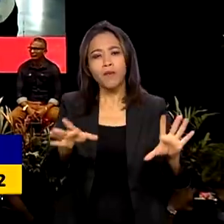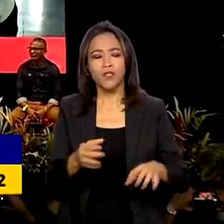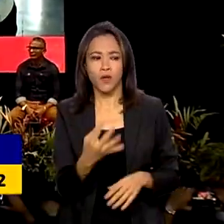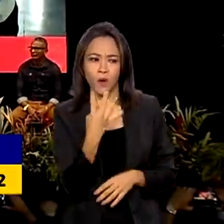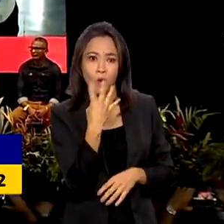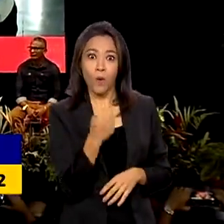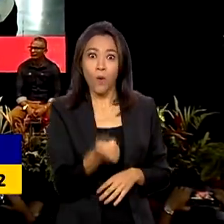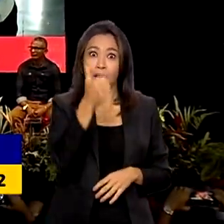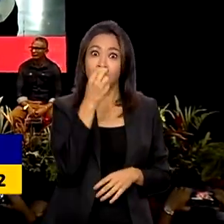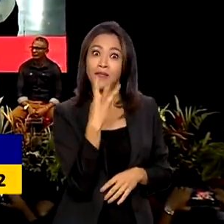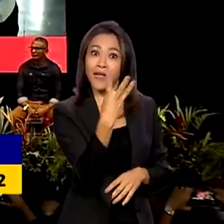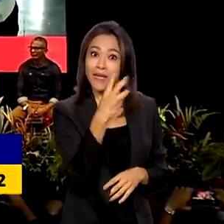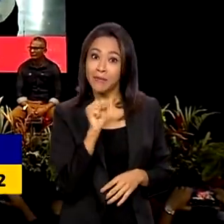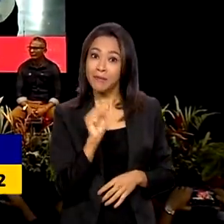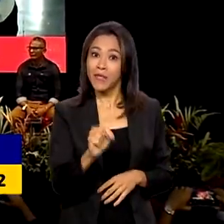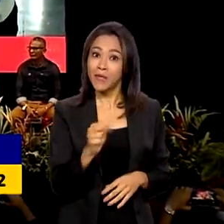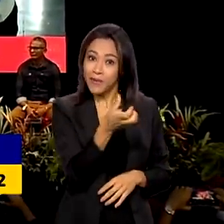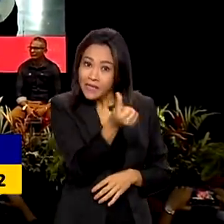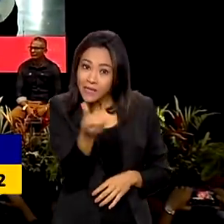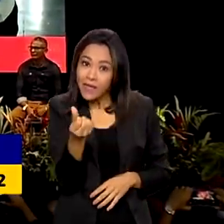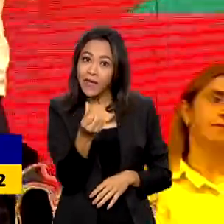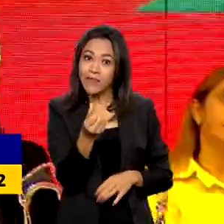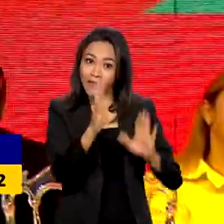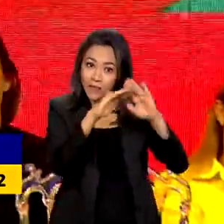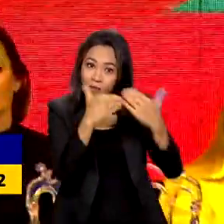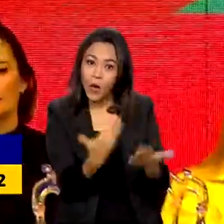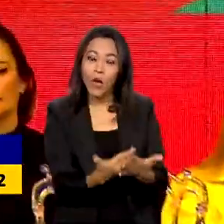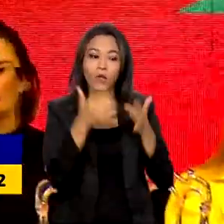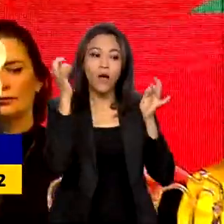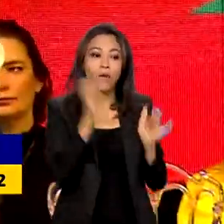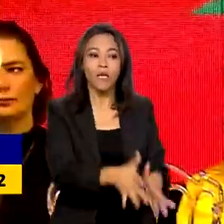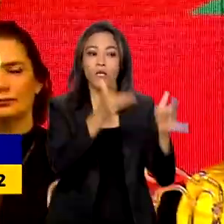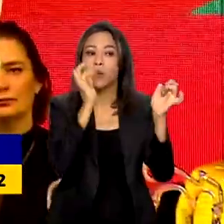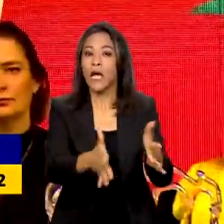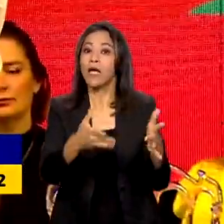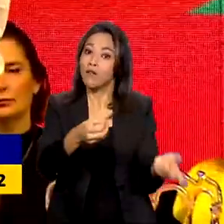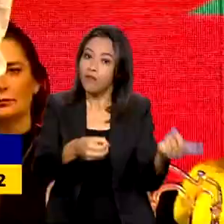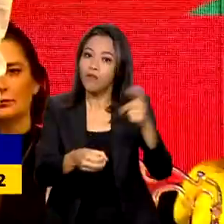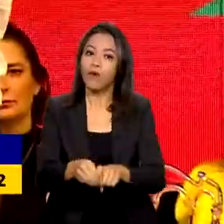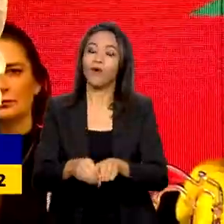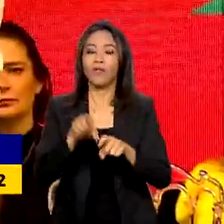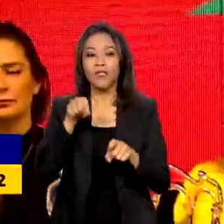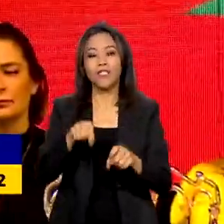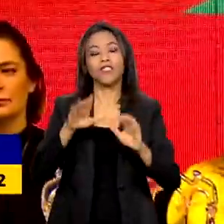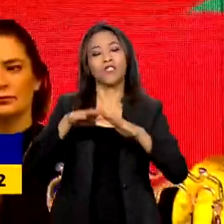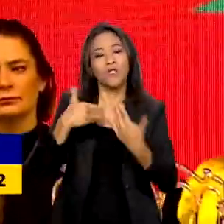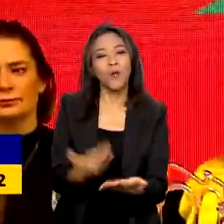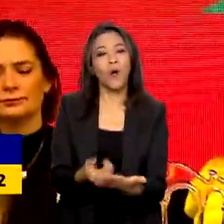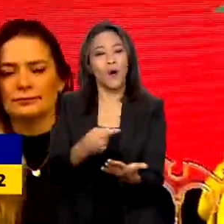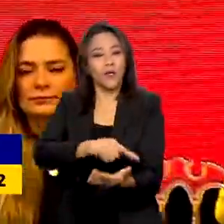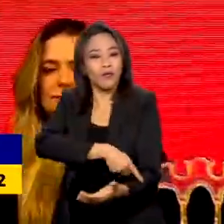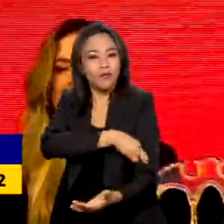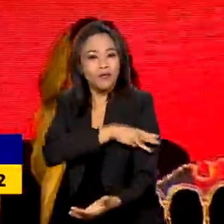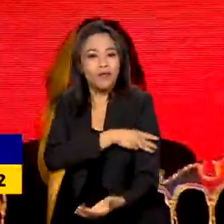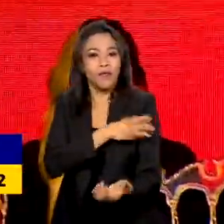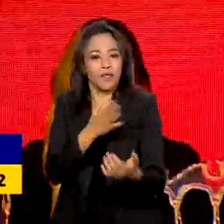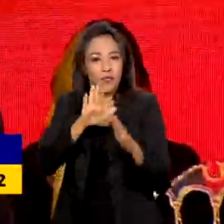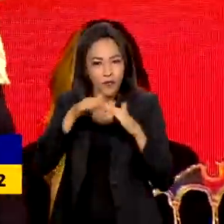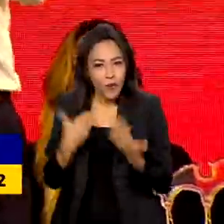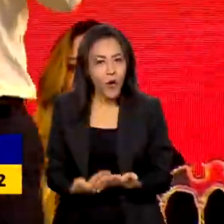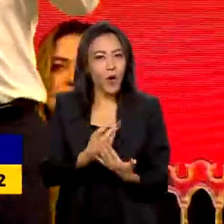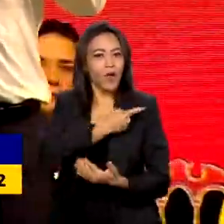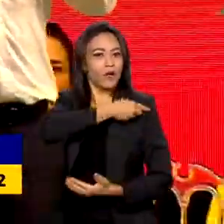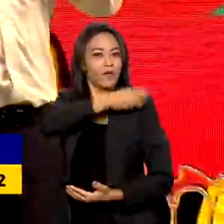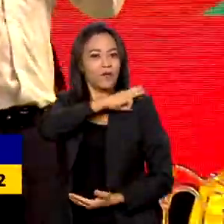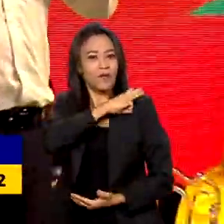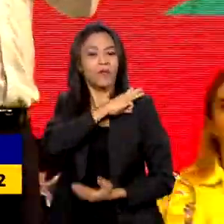.600 obras, seja creche, seja escola de ensino fundamental, escola de ensino médio, quadras